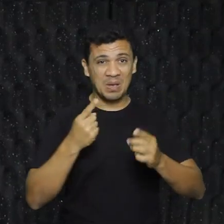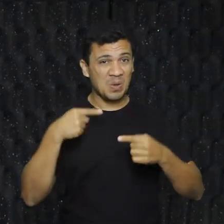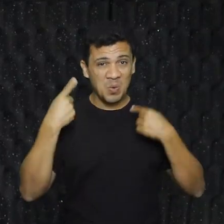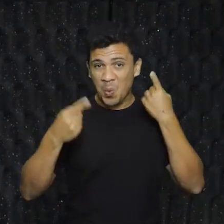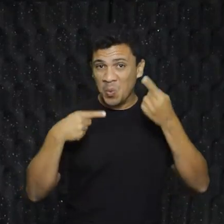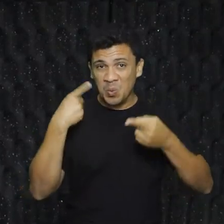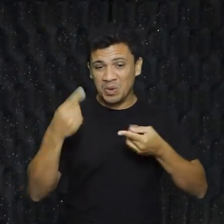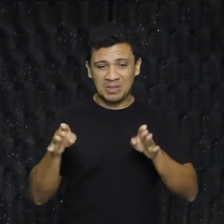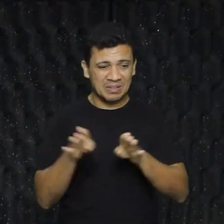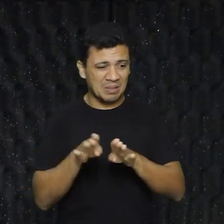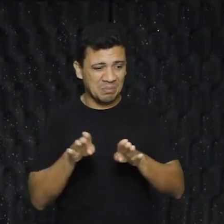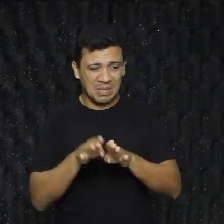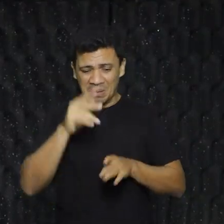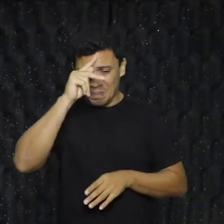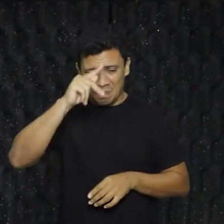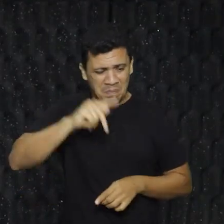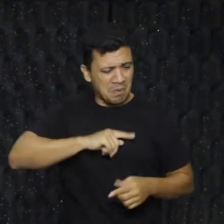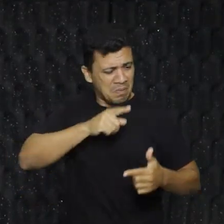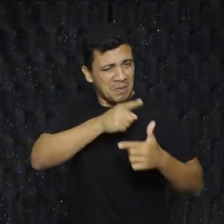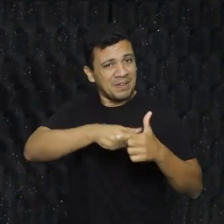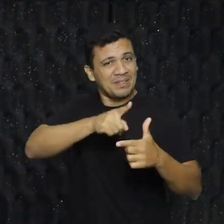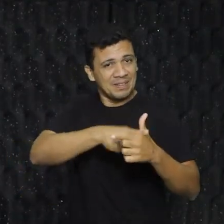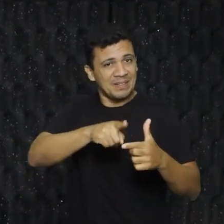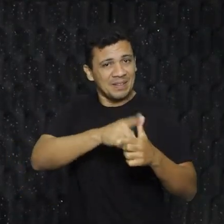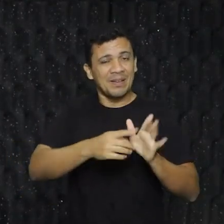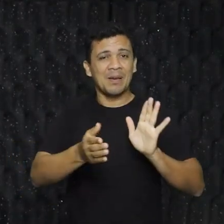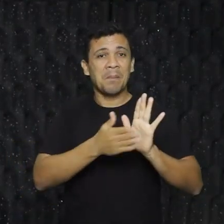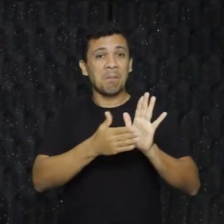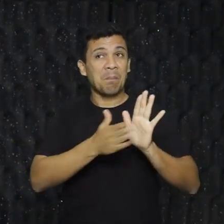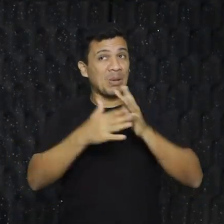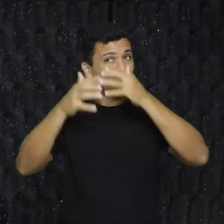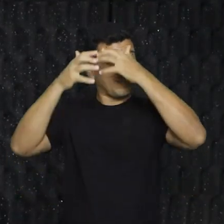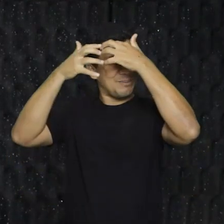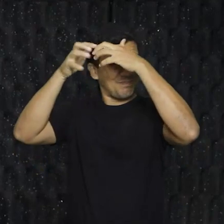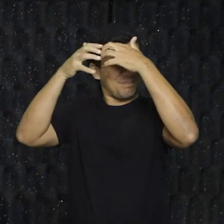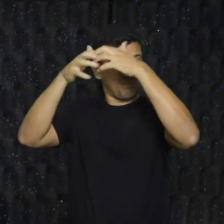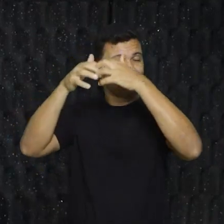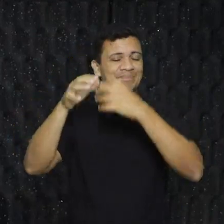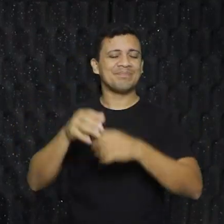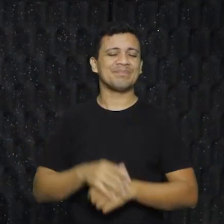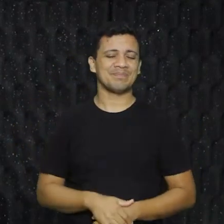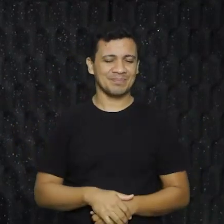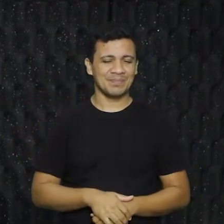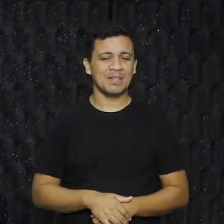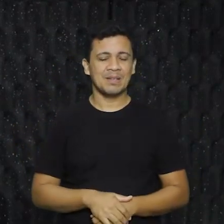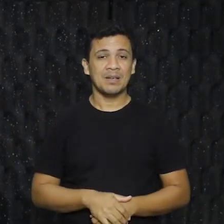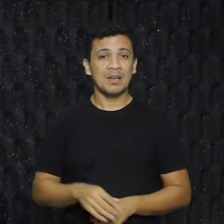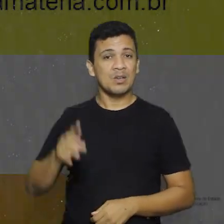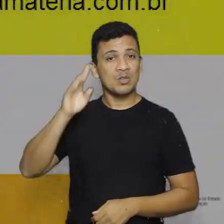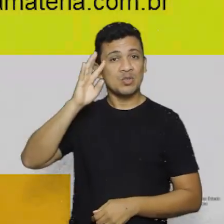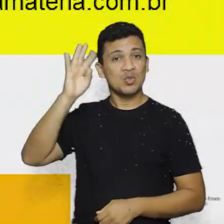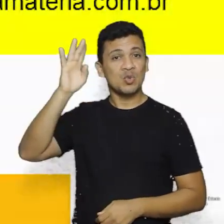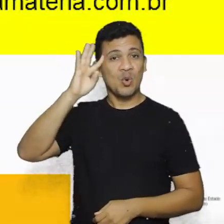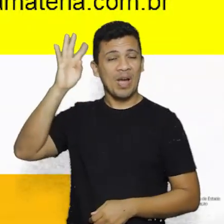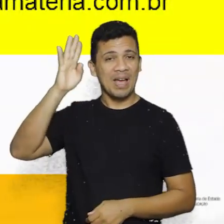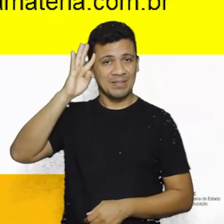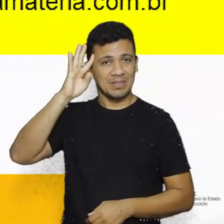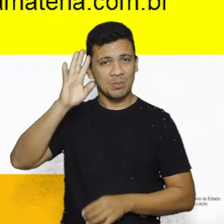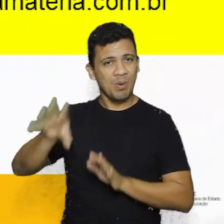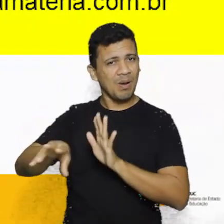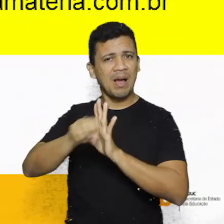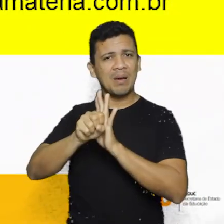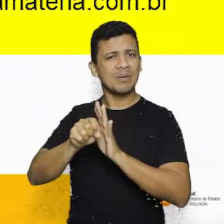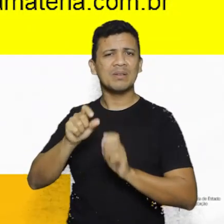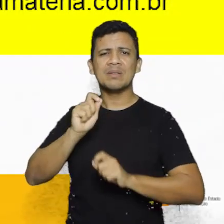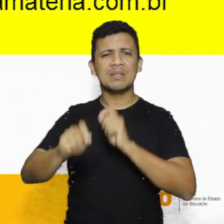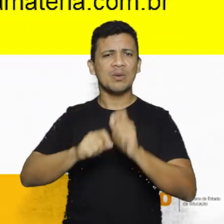inclusive as crises que a gente tem são pautadas na própria mente. E ele vai em busca disso. Já no surrealismo abstrato, você tem